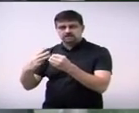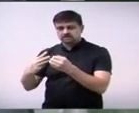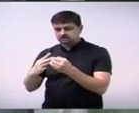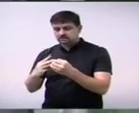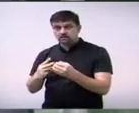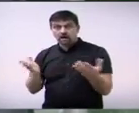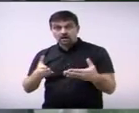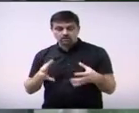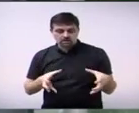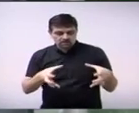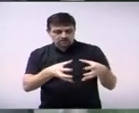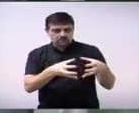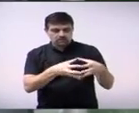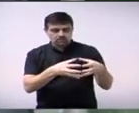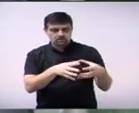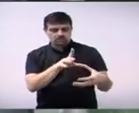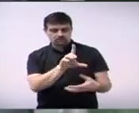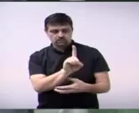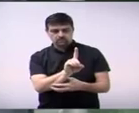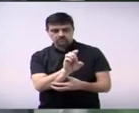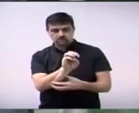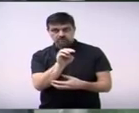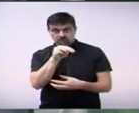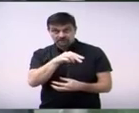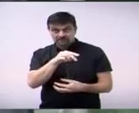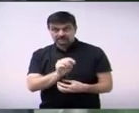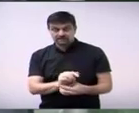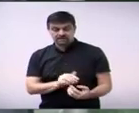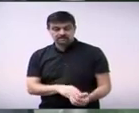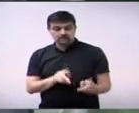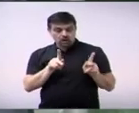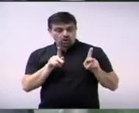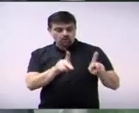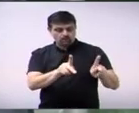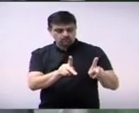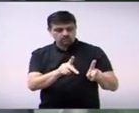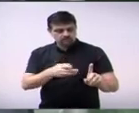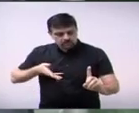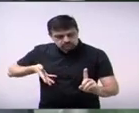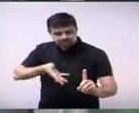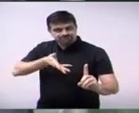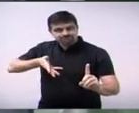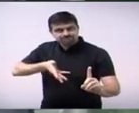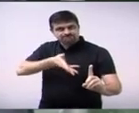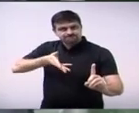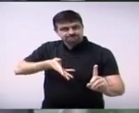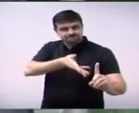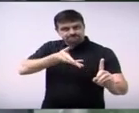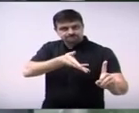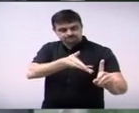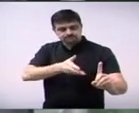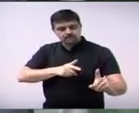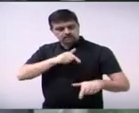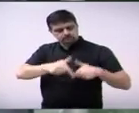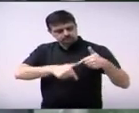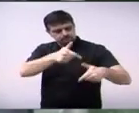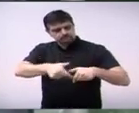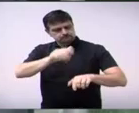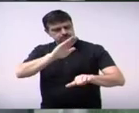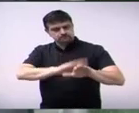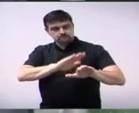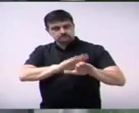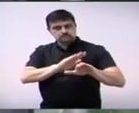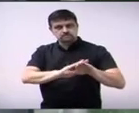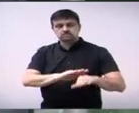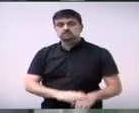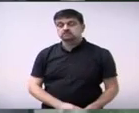a defesa dos interesses da população da mesma maneira que nós do Partido dos